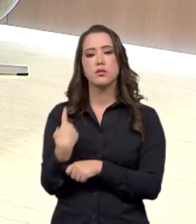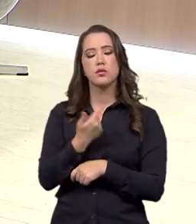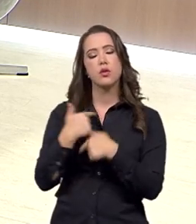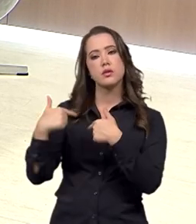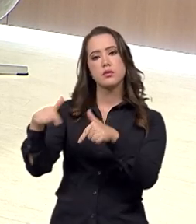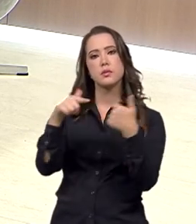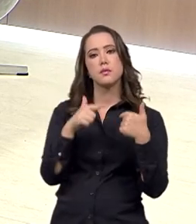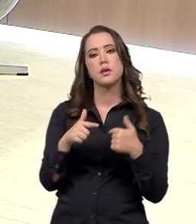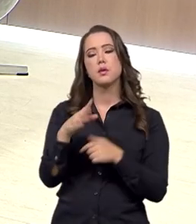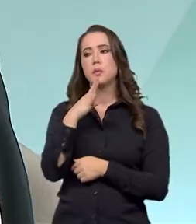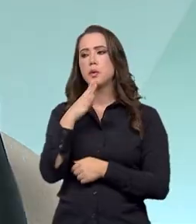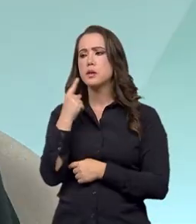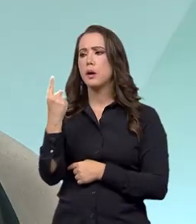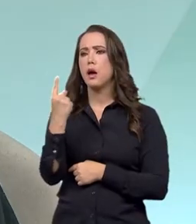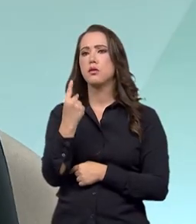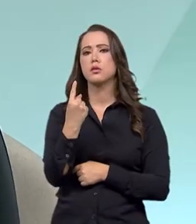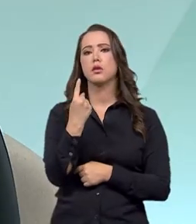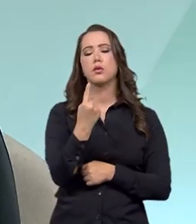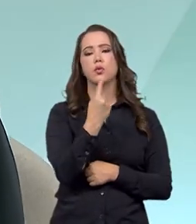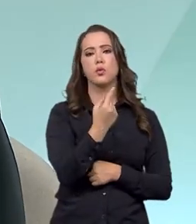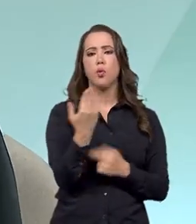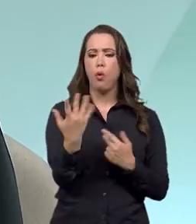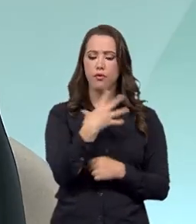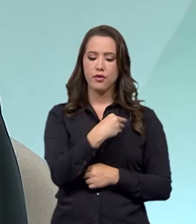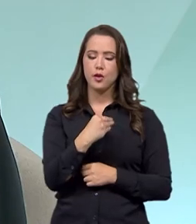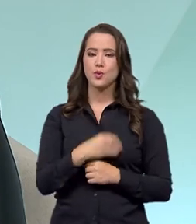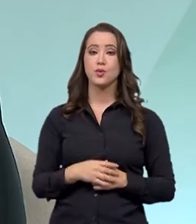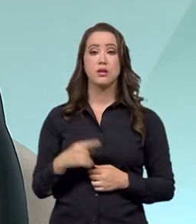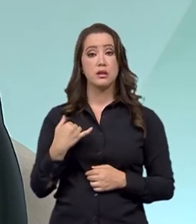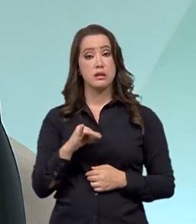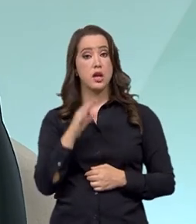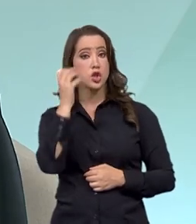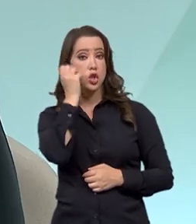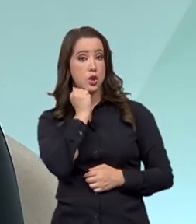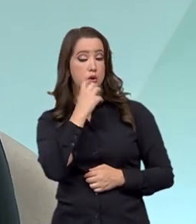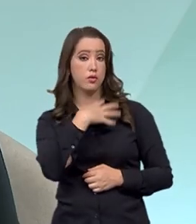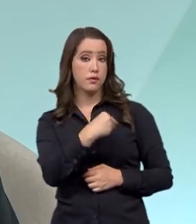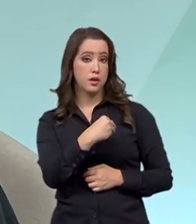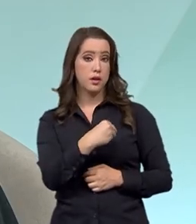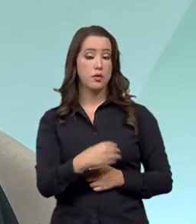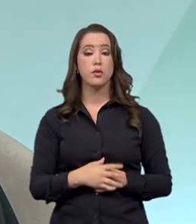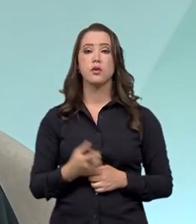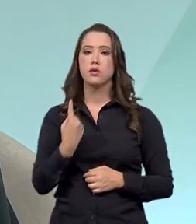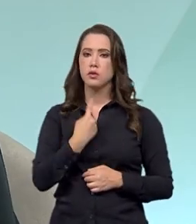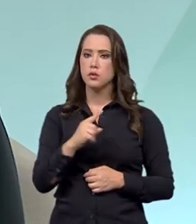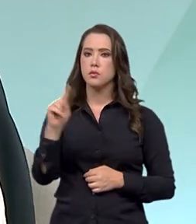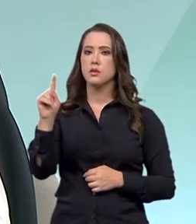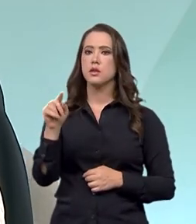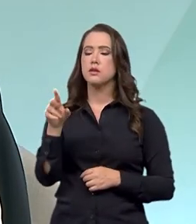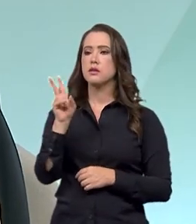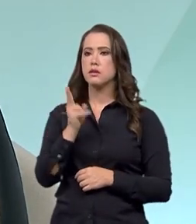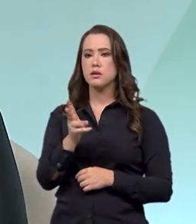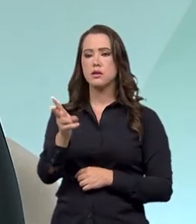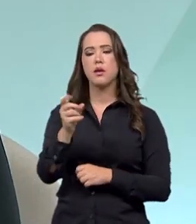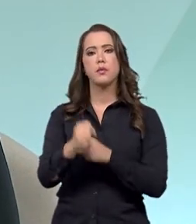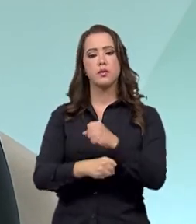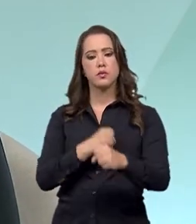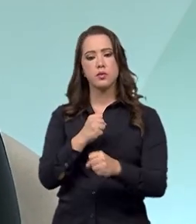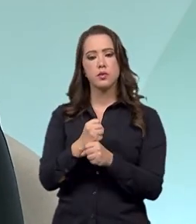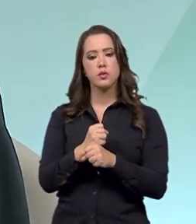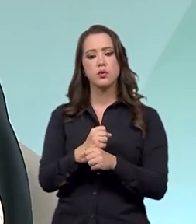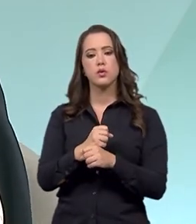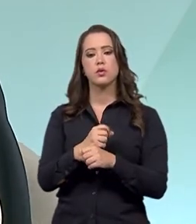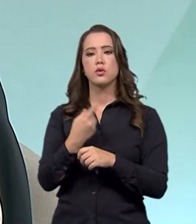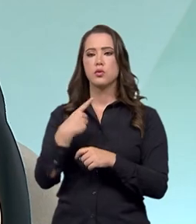cada um dos bens. Como se fossem filhos, né? Quando a gente adota um filho, a gente tem que levar ele para fazer check-up todo ano, né?